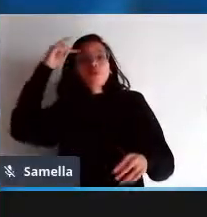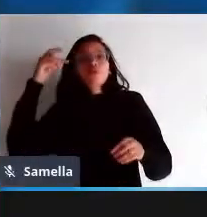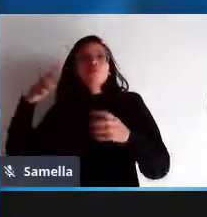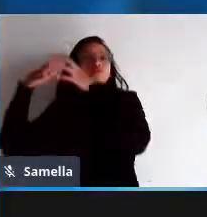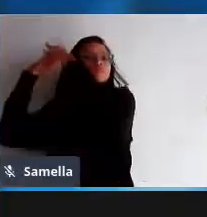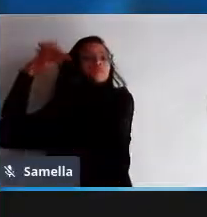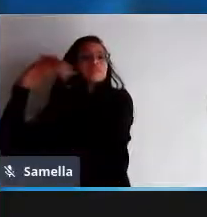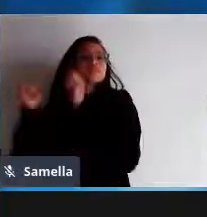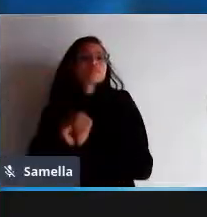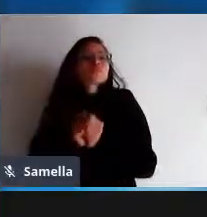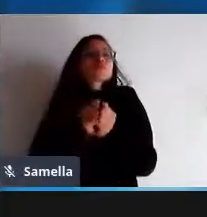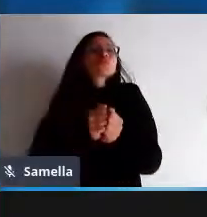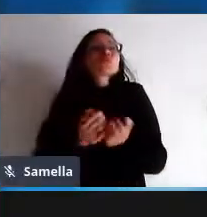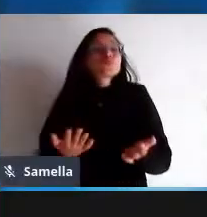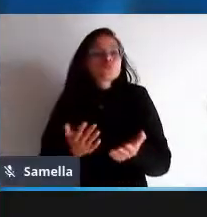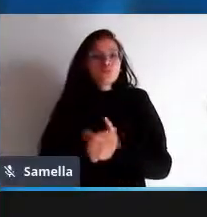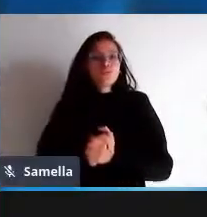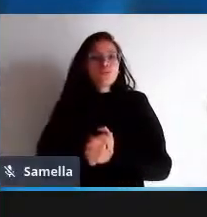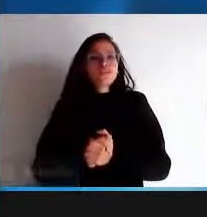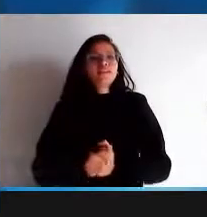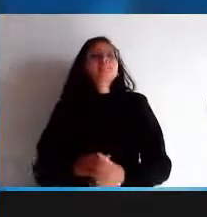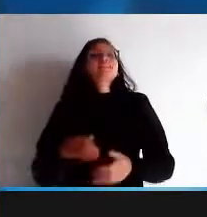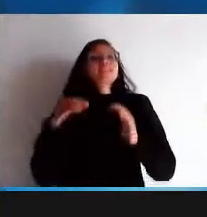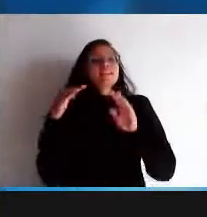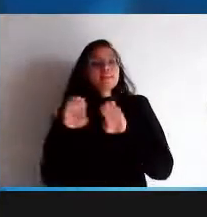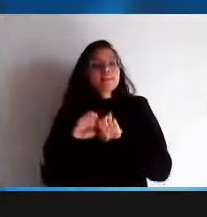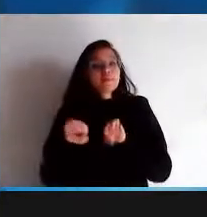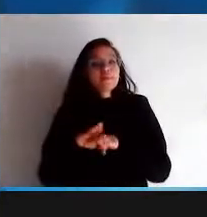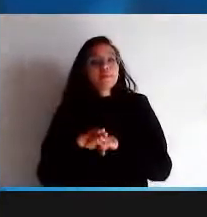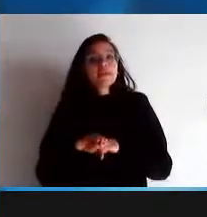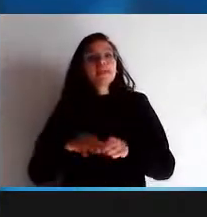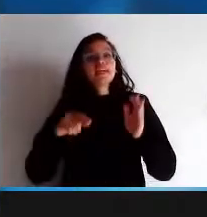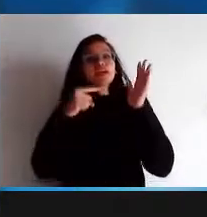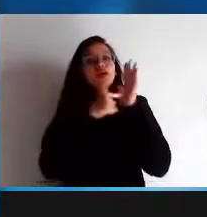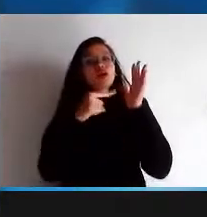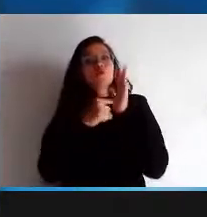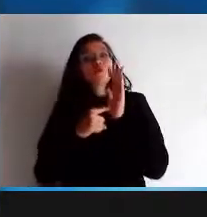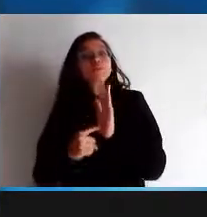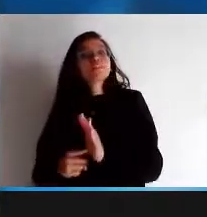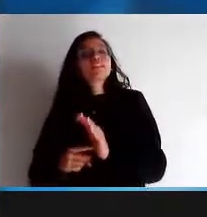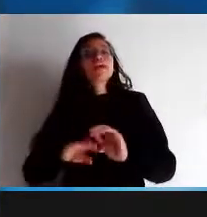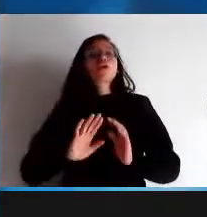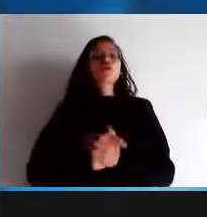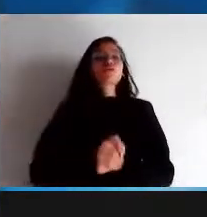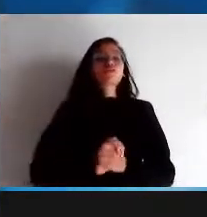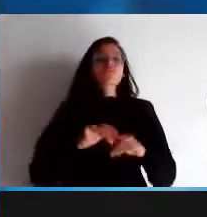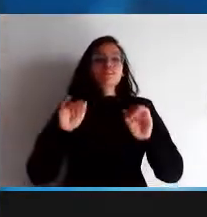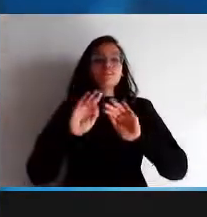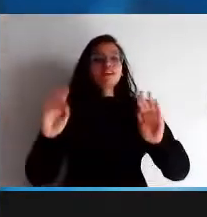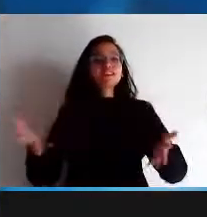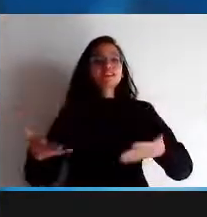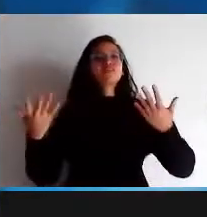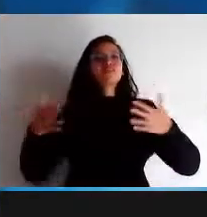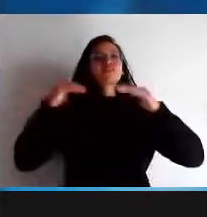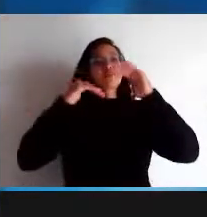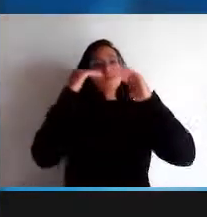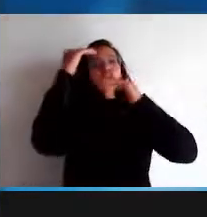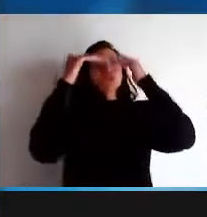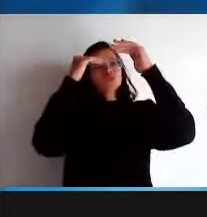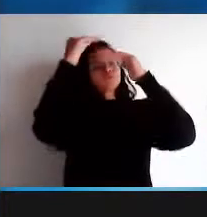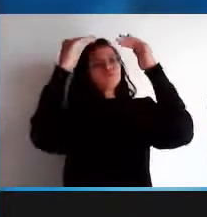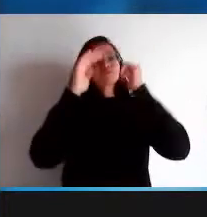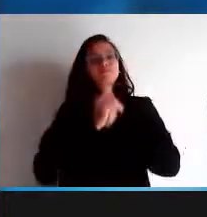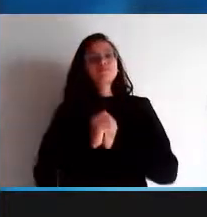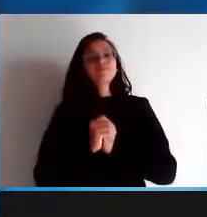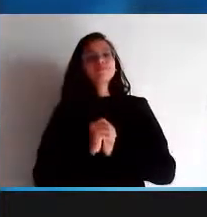aspecto econômico que é o modelo de desenvolvimento do software livre e quando fala assim em contribuições voluntárias em dinheiro